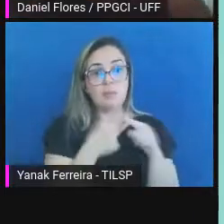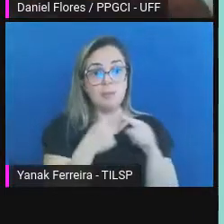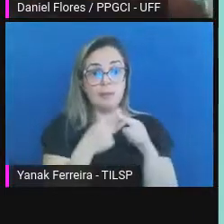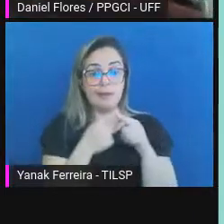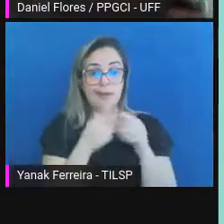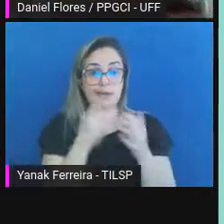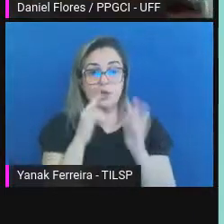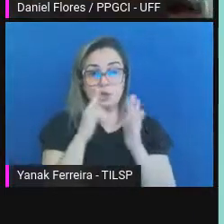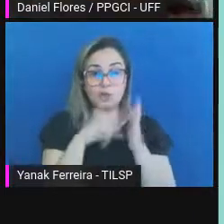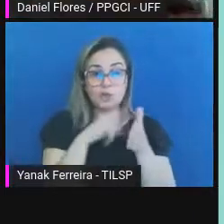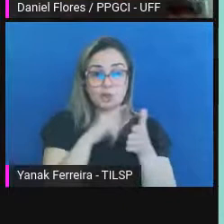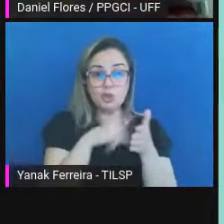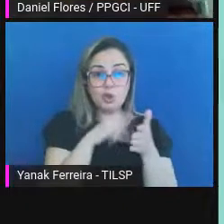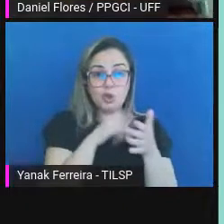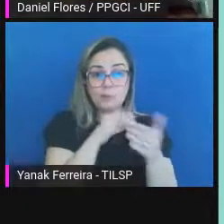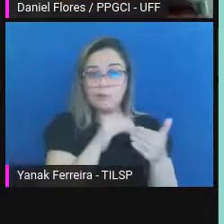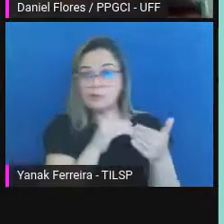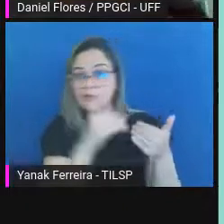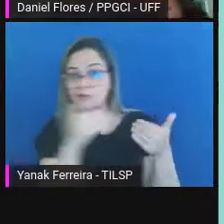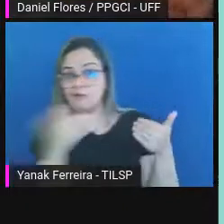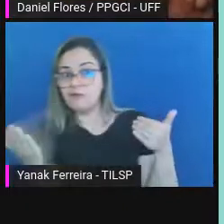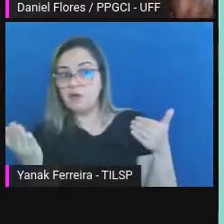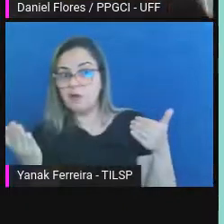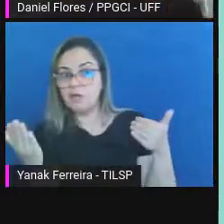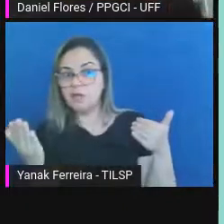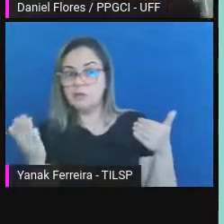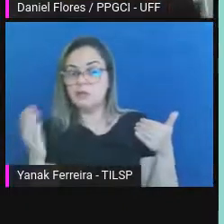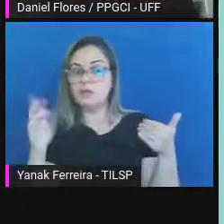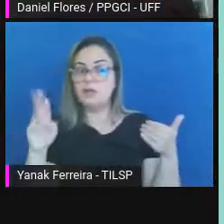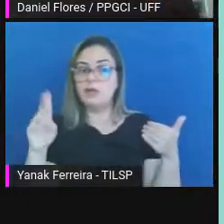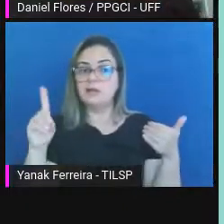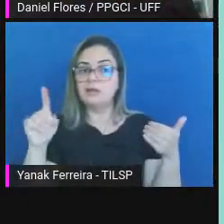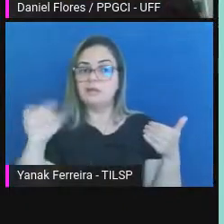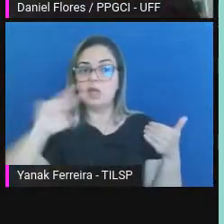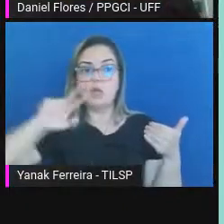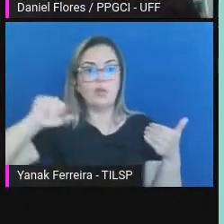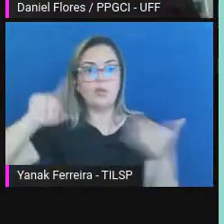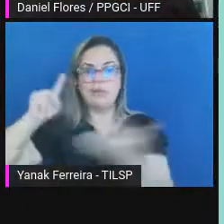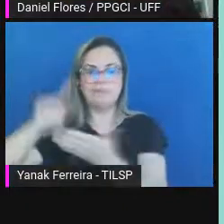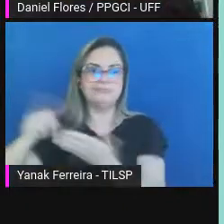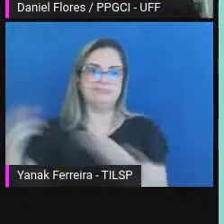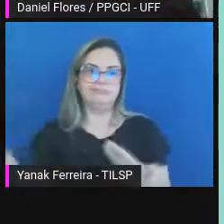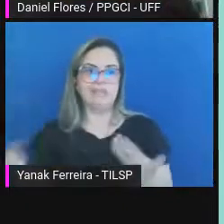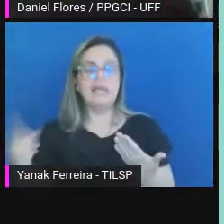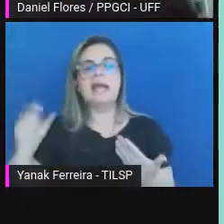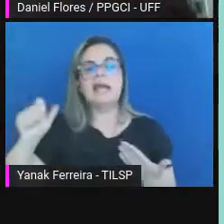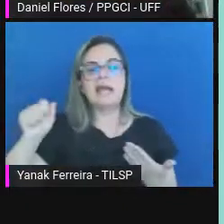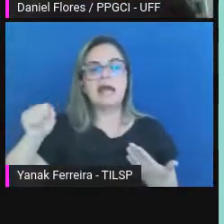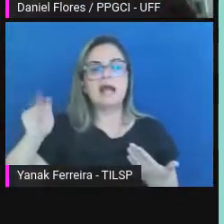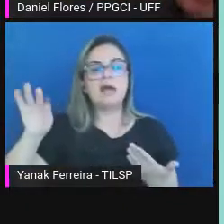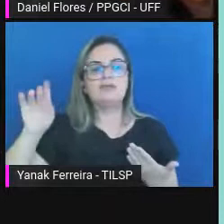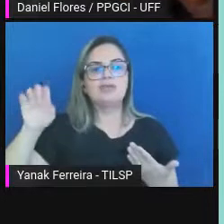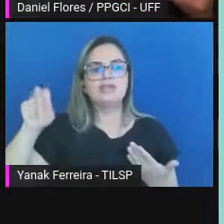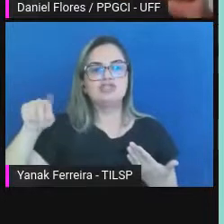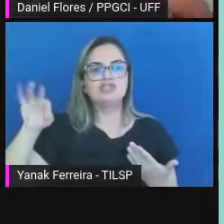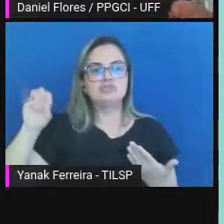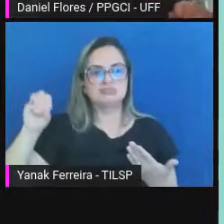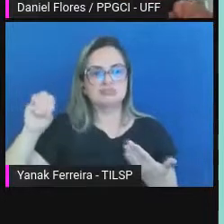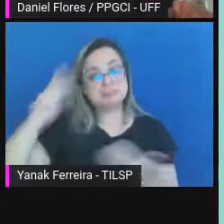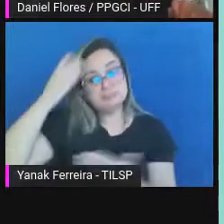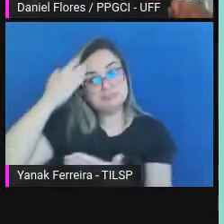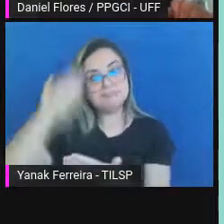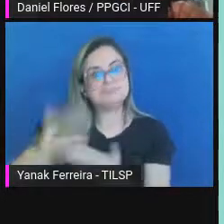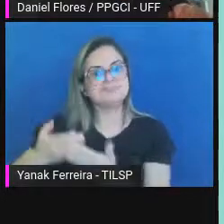fora do RDC-ARC não está sendo mantido autêntico. A confiabilidade está afetada, a